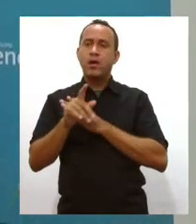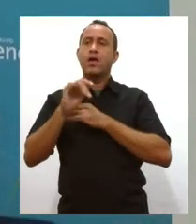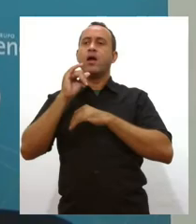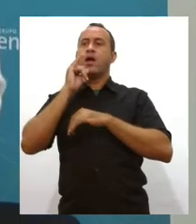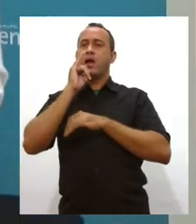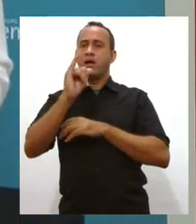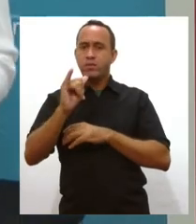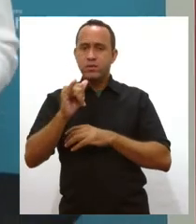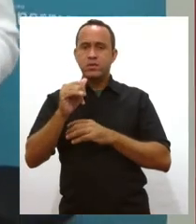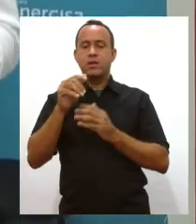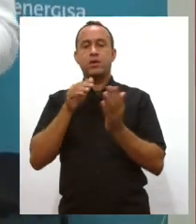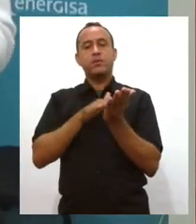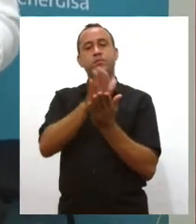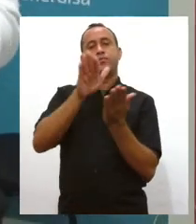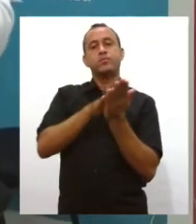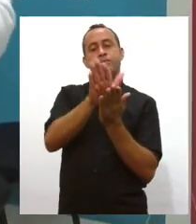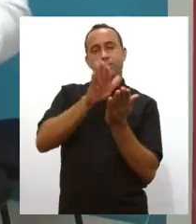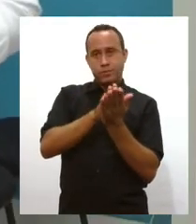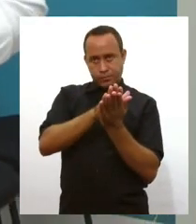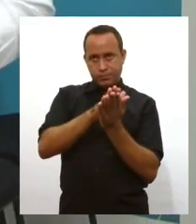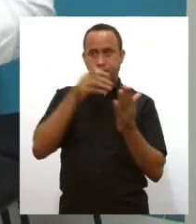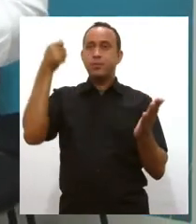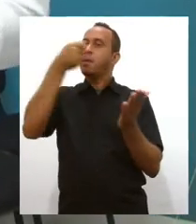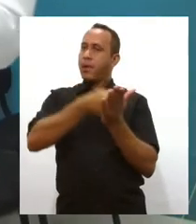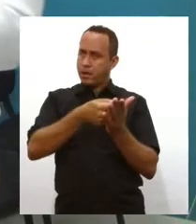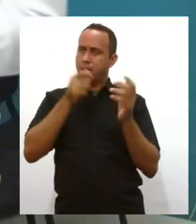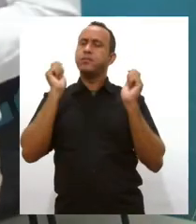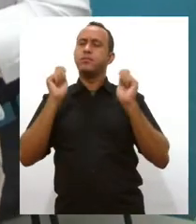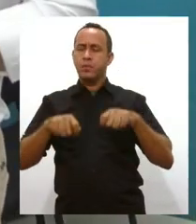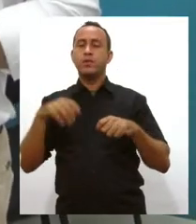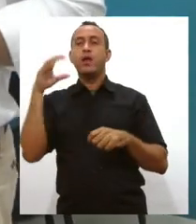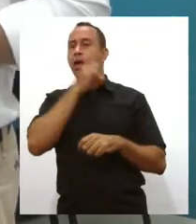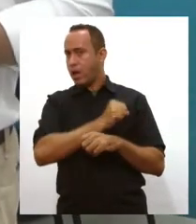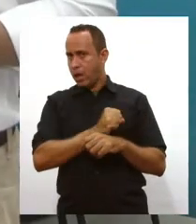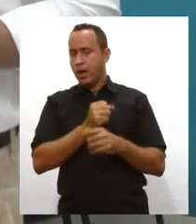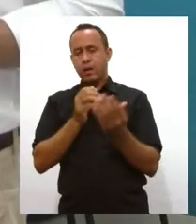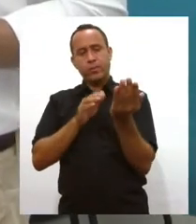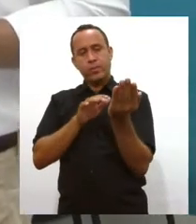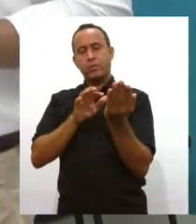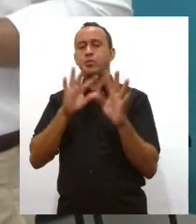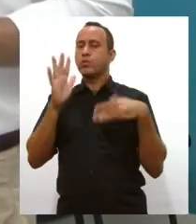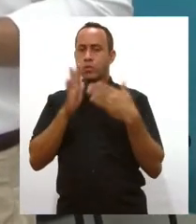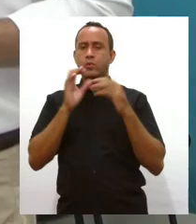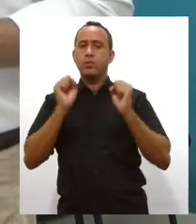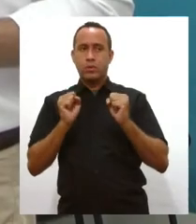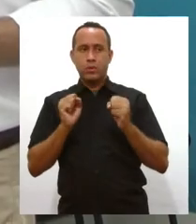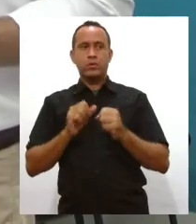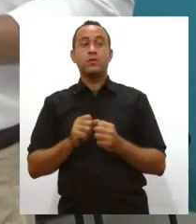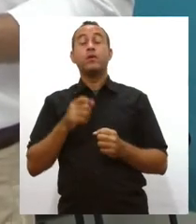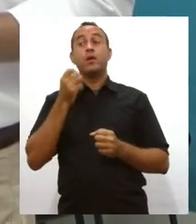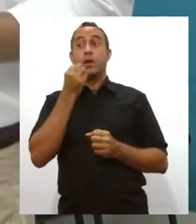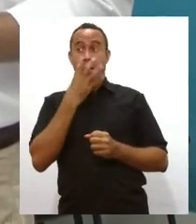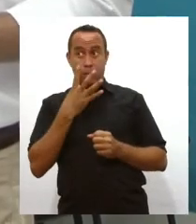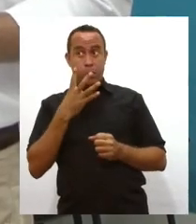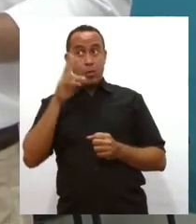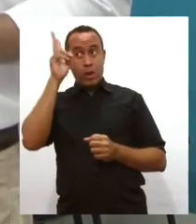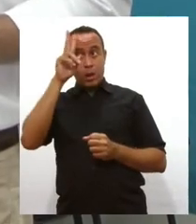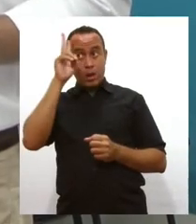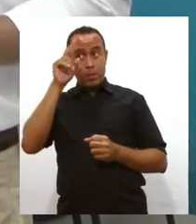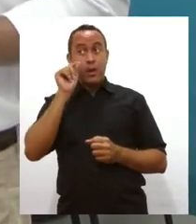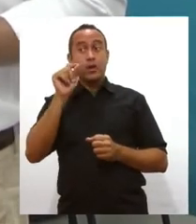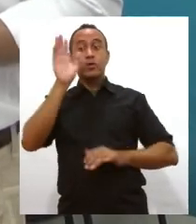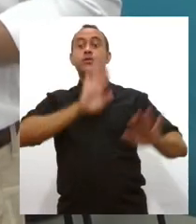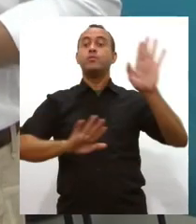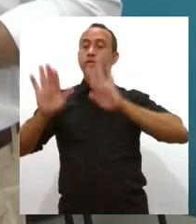segunda via de conta, enfim, é um contato rápido e na palma da mão de todo mundo. É bom frisar que nós temos que cuidar da